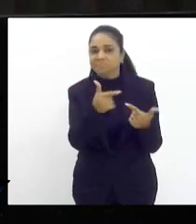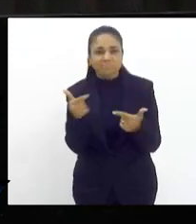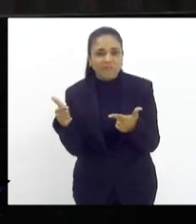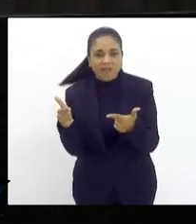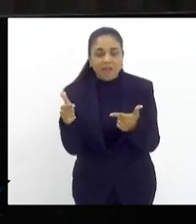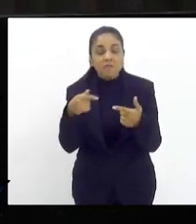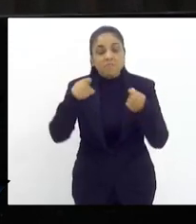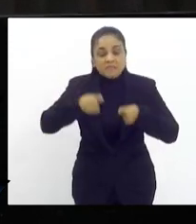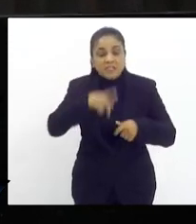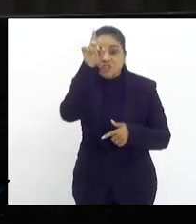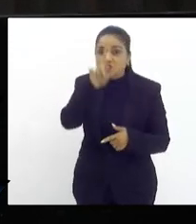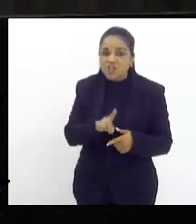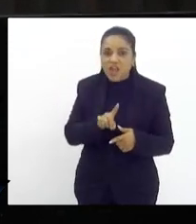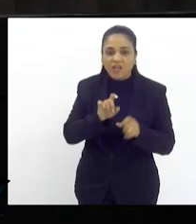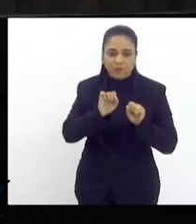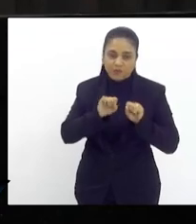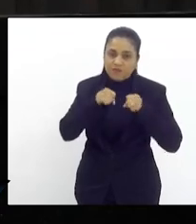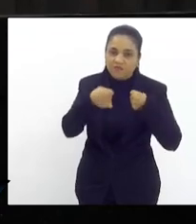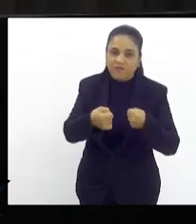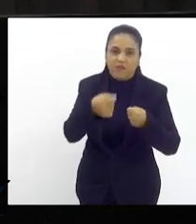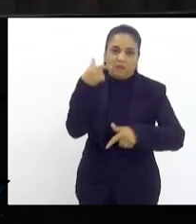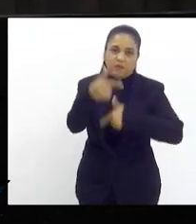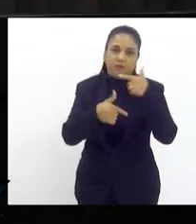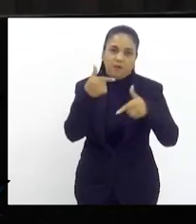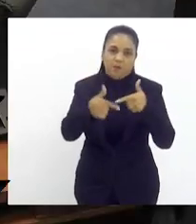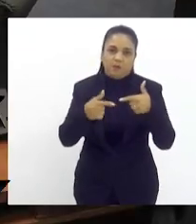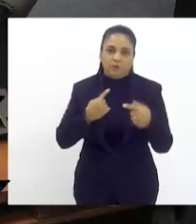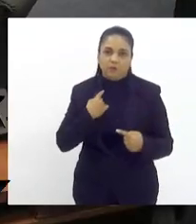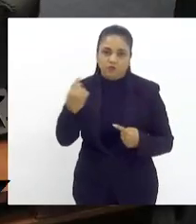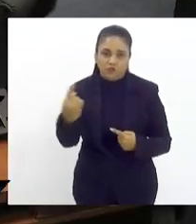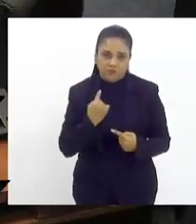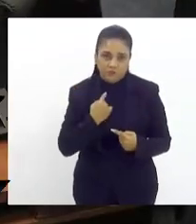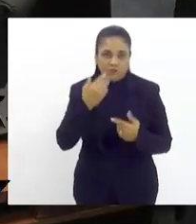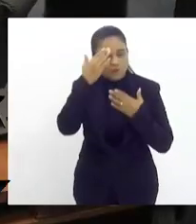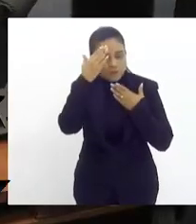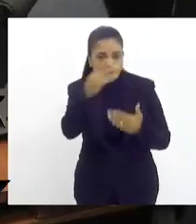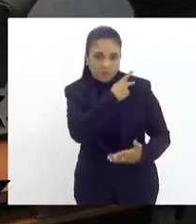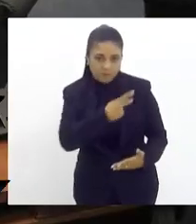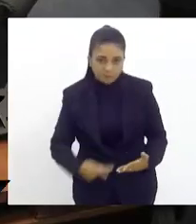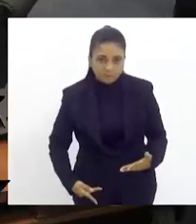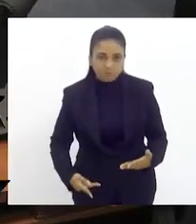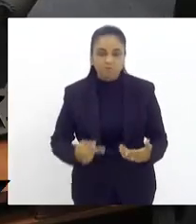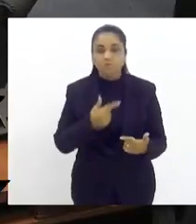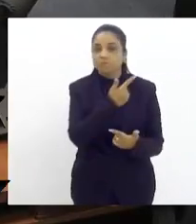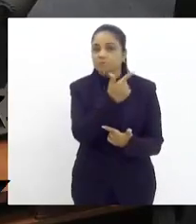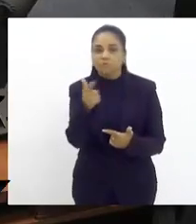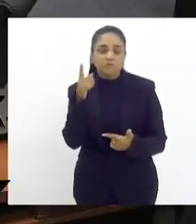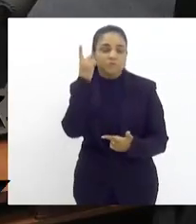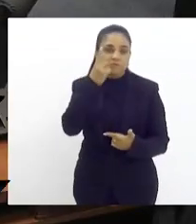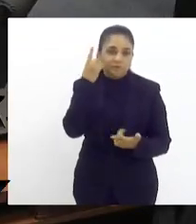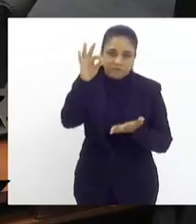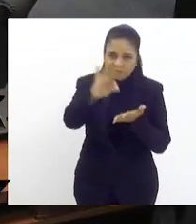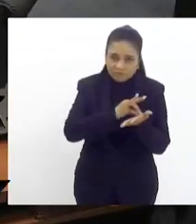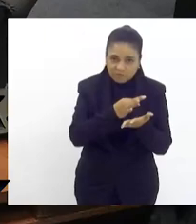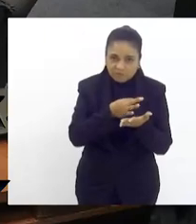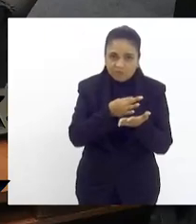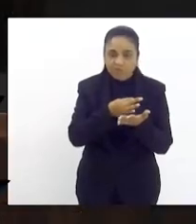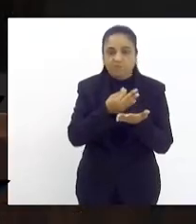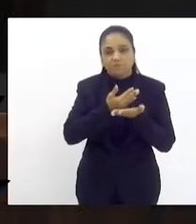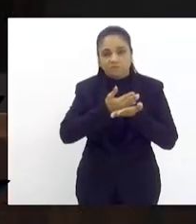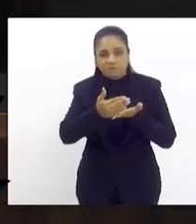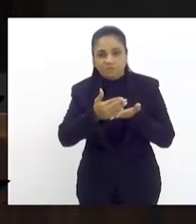e do cidadão de ir e vir obrigado senhor presidente não havendo nenhum deputado escrito para o expediente inicial